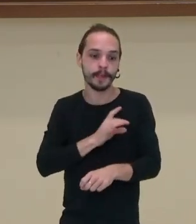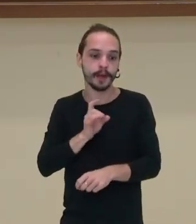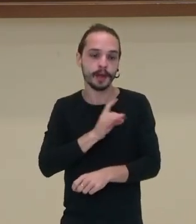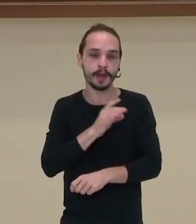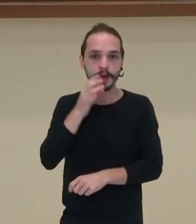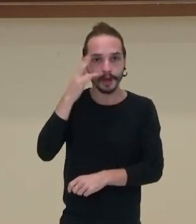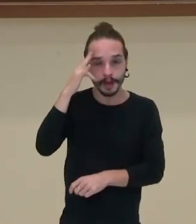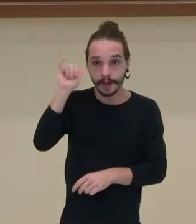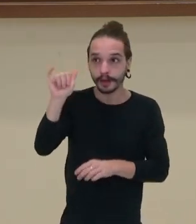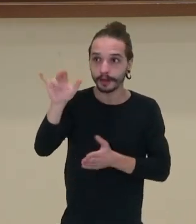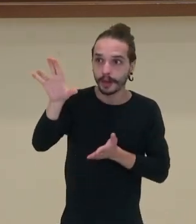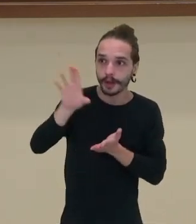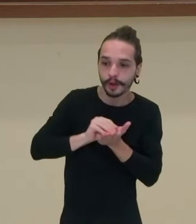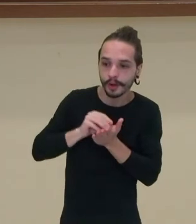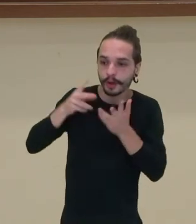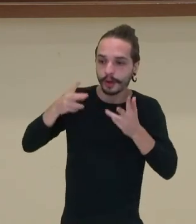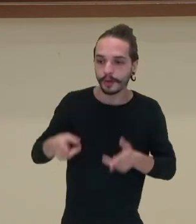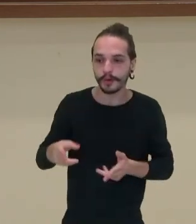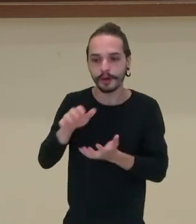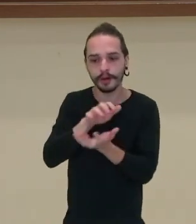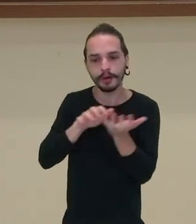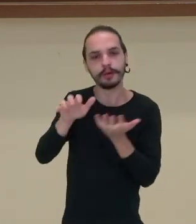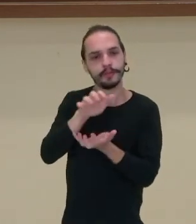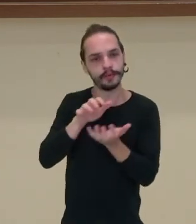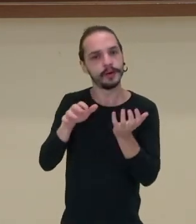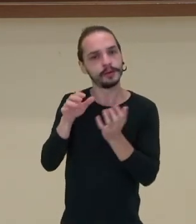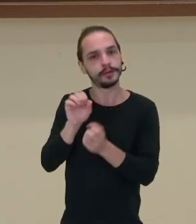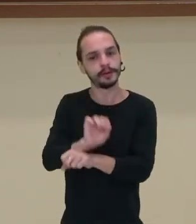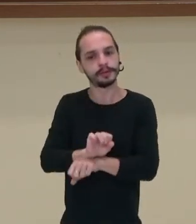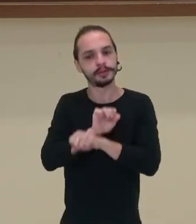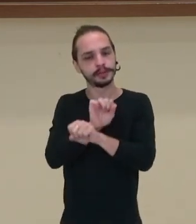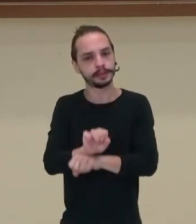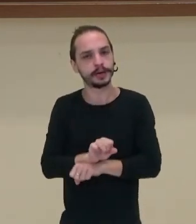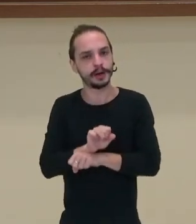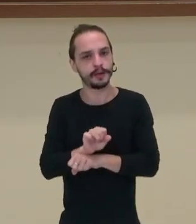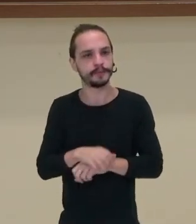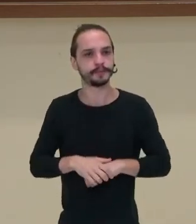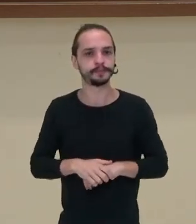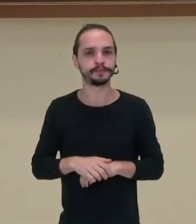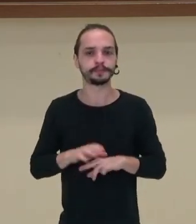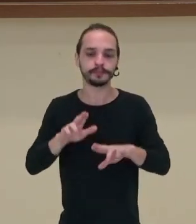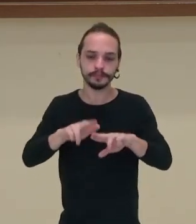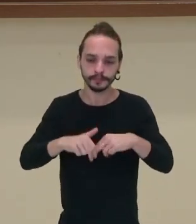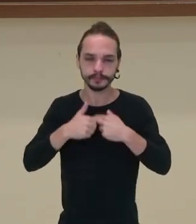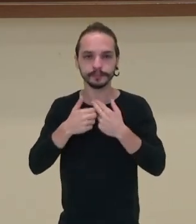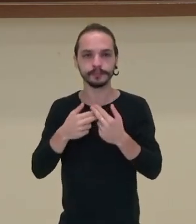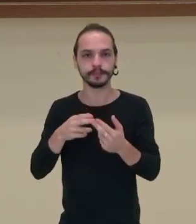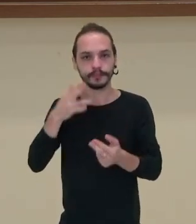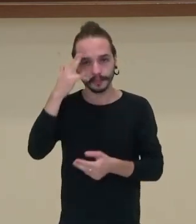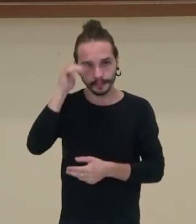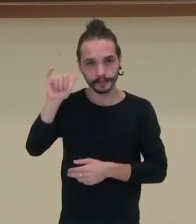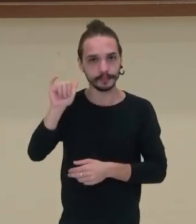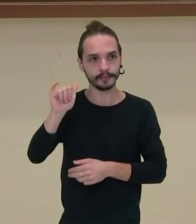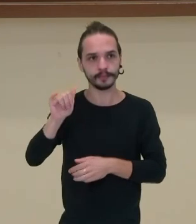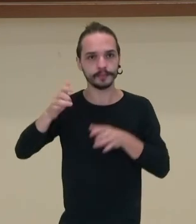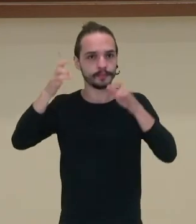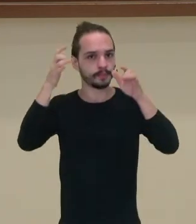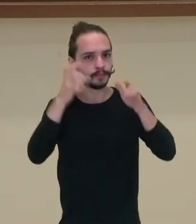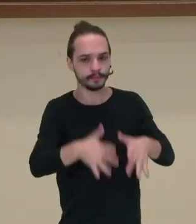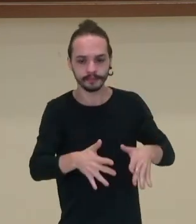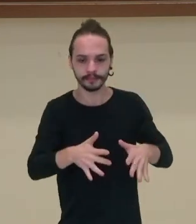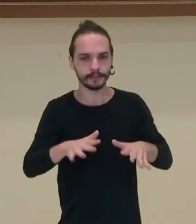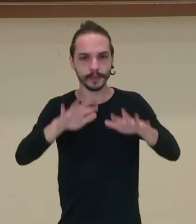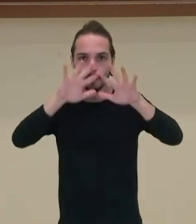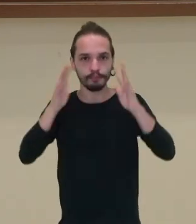rebelassem e tomassem o poder. Mas aí, por conta disso, o Haiti acaba sendo abandonado pela comunidade